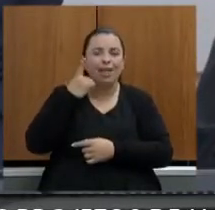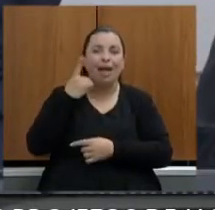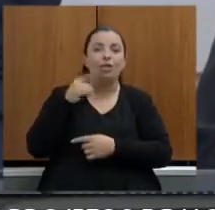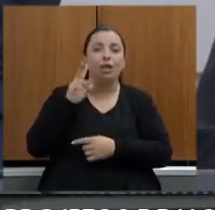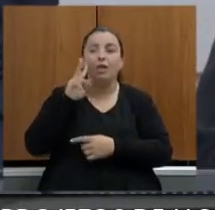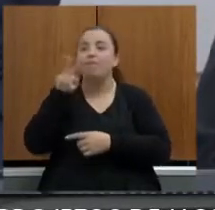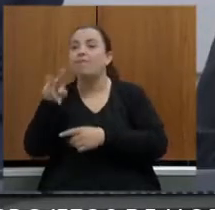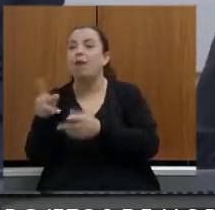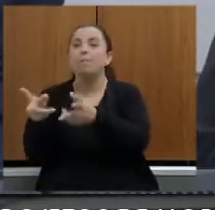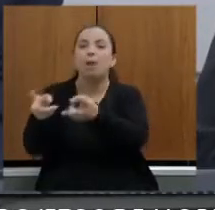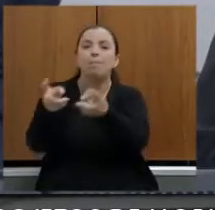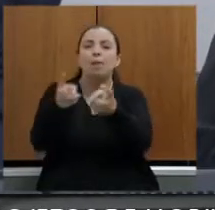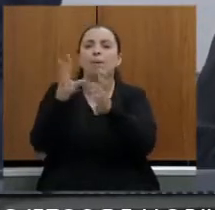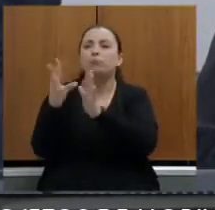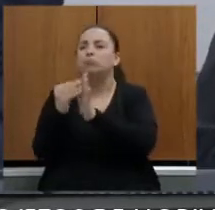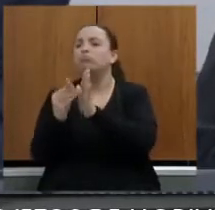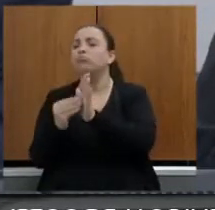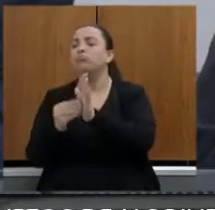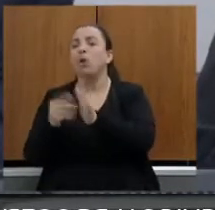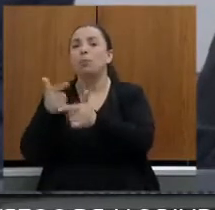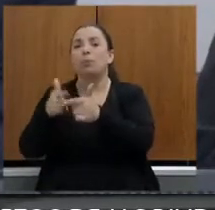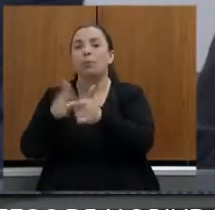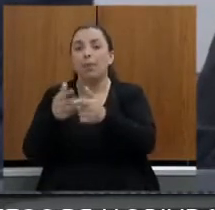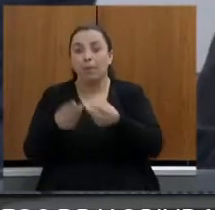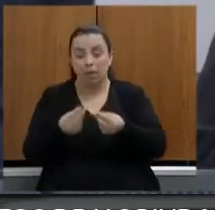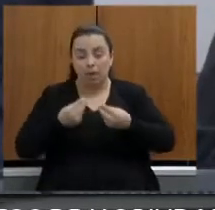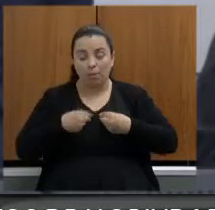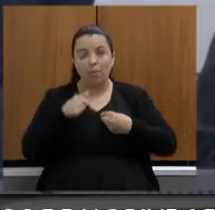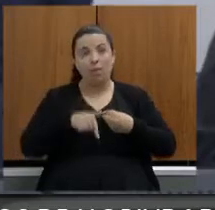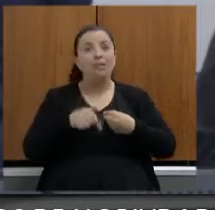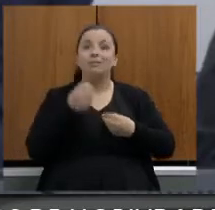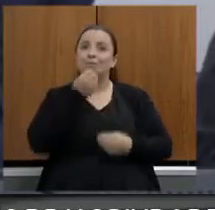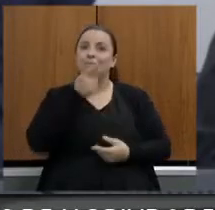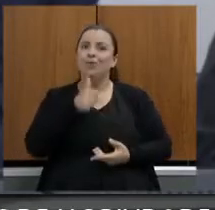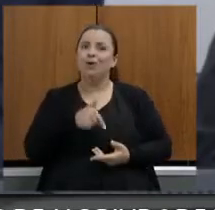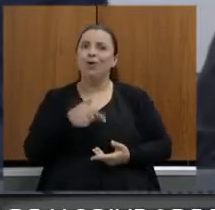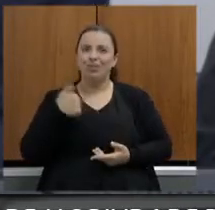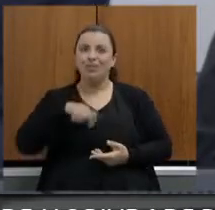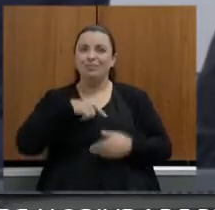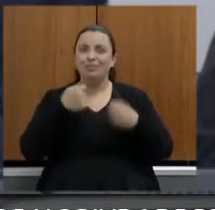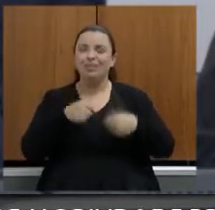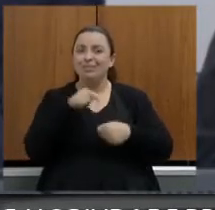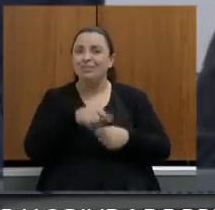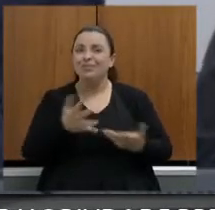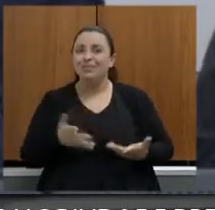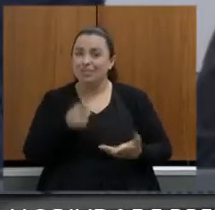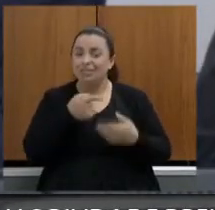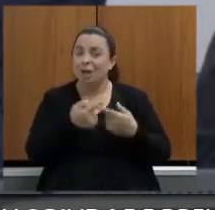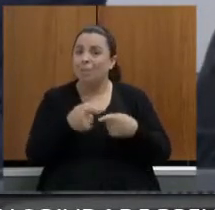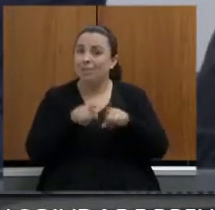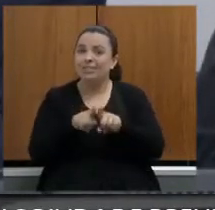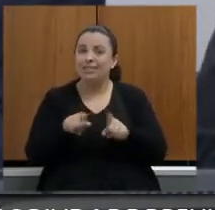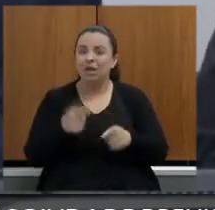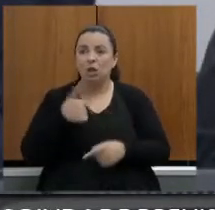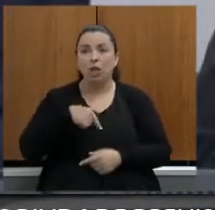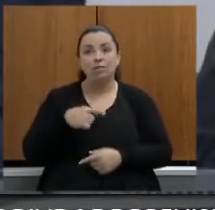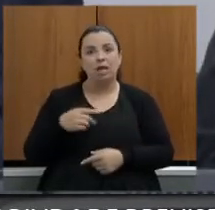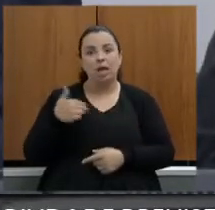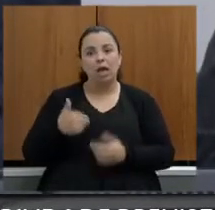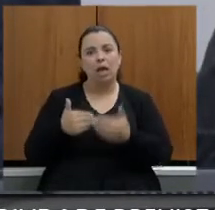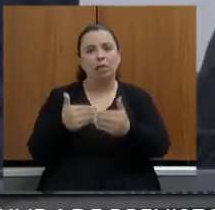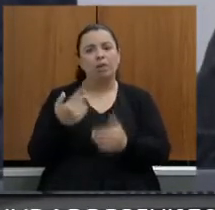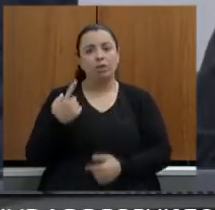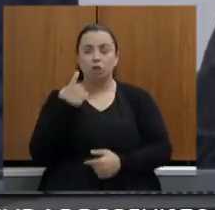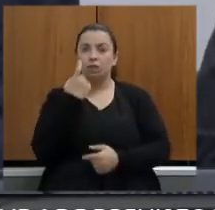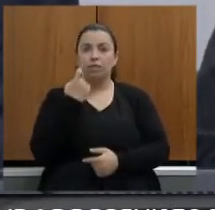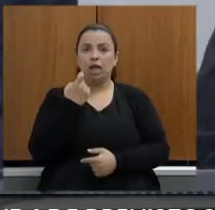análise técnica e priorize é disso que a gente precisa então a gente não pode caminhar sozinho achar que sabemos tudo nós